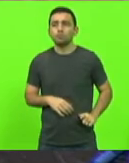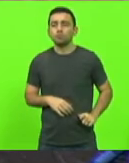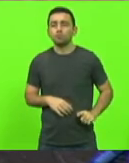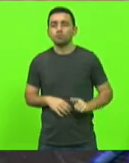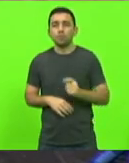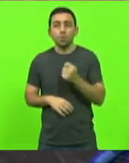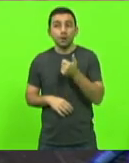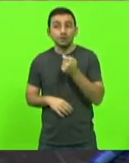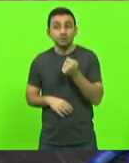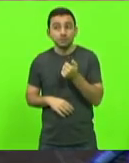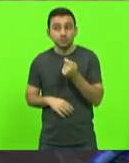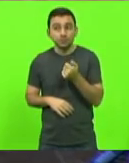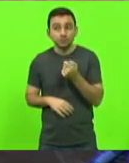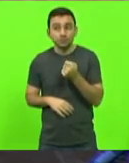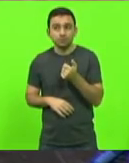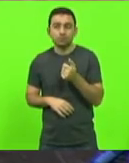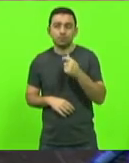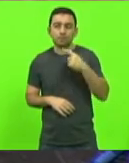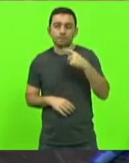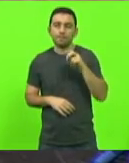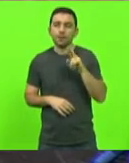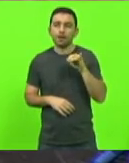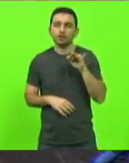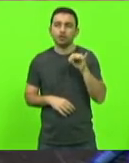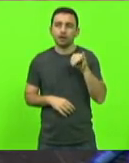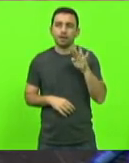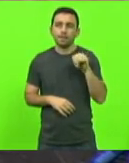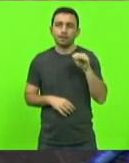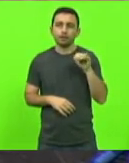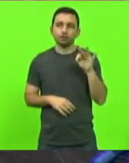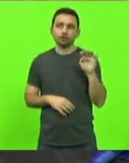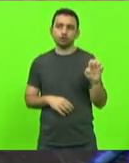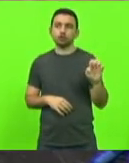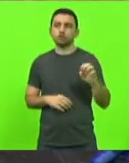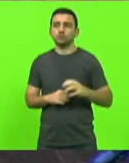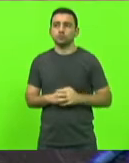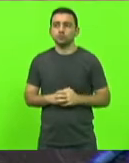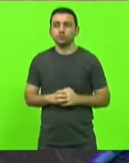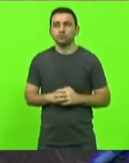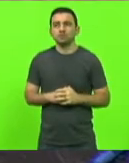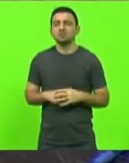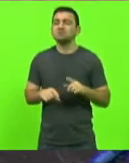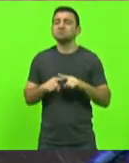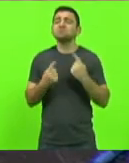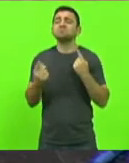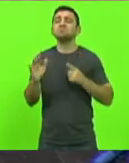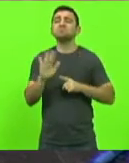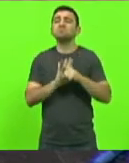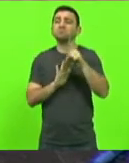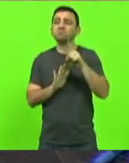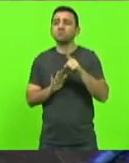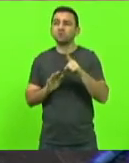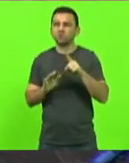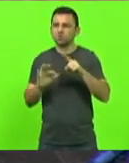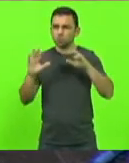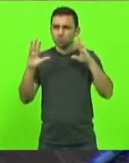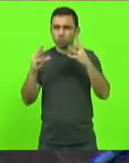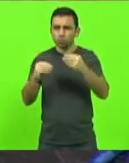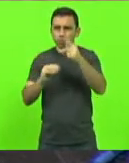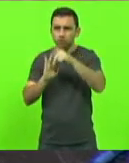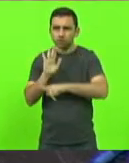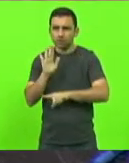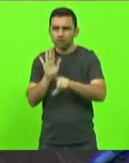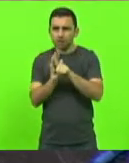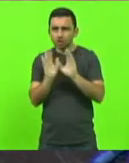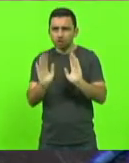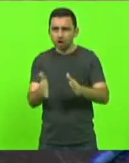Praticamente de origem governamental. Essa foi a resposta dela. Aí pergunto, todos os outros projetos de leis que foram